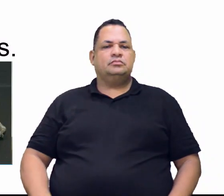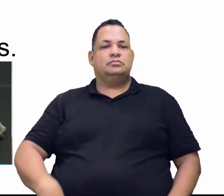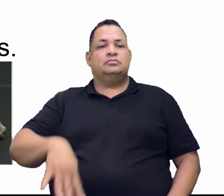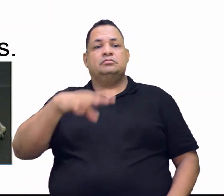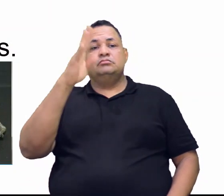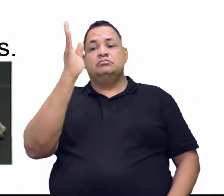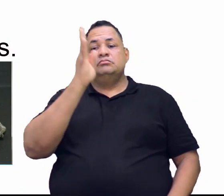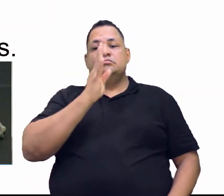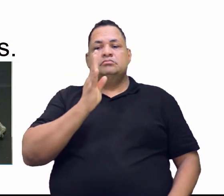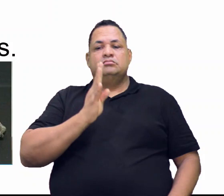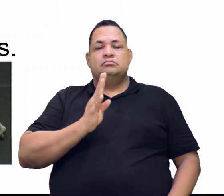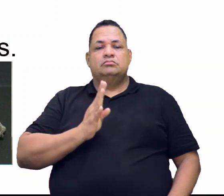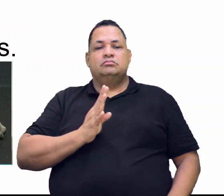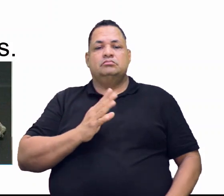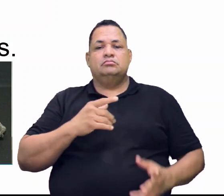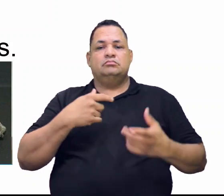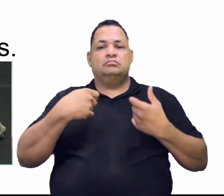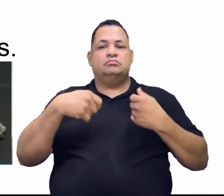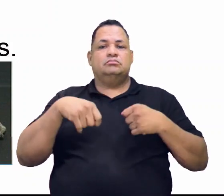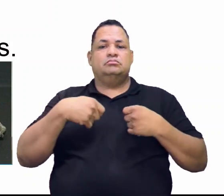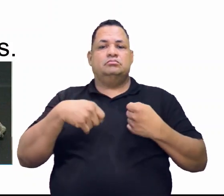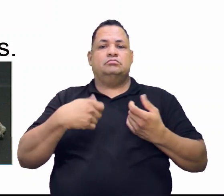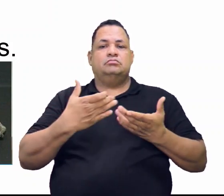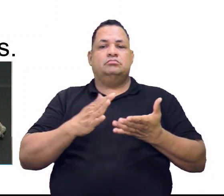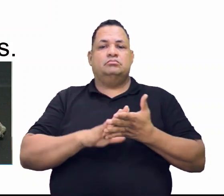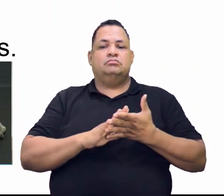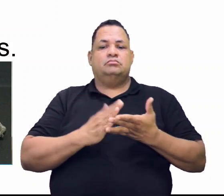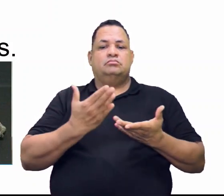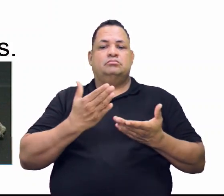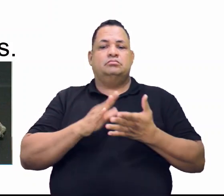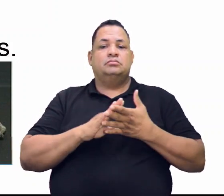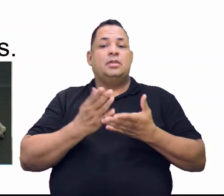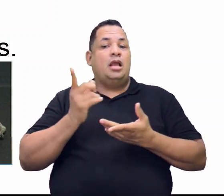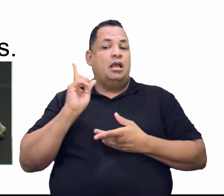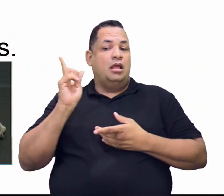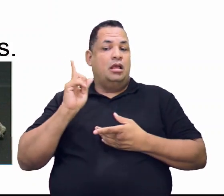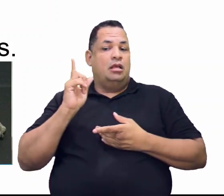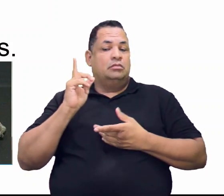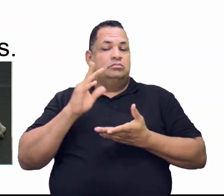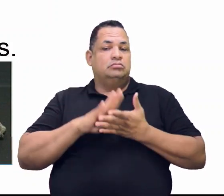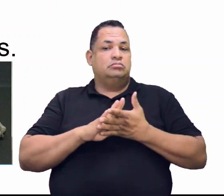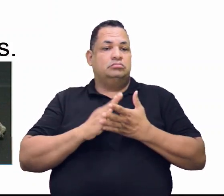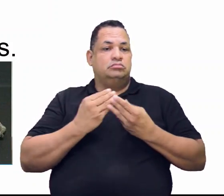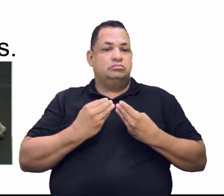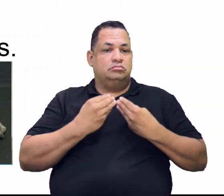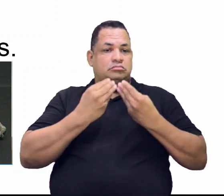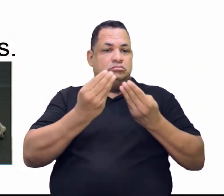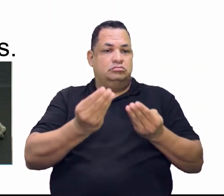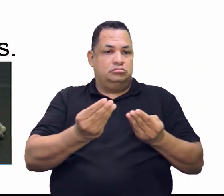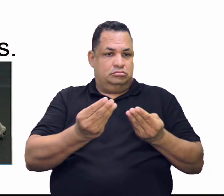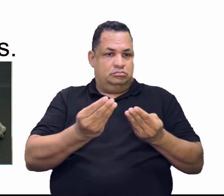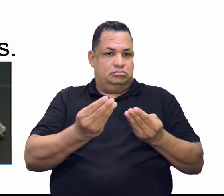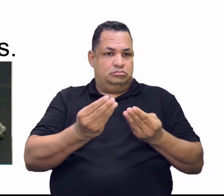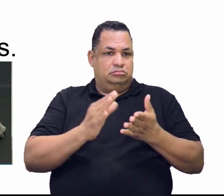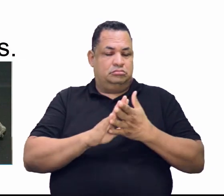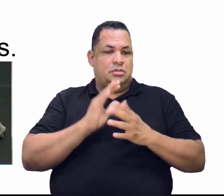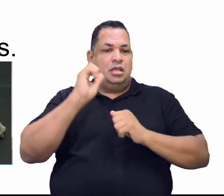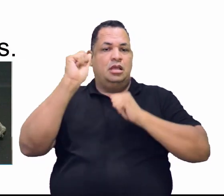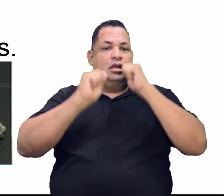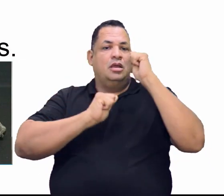O Brasil tinha necessidade do minério atender às indústrias